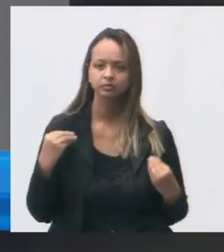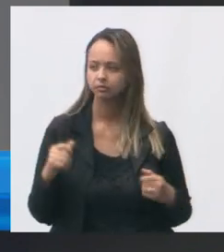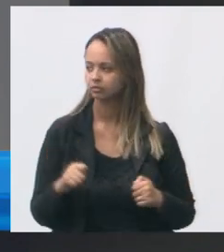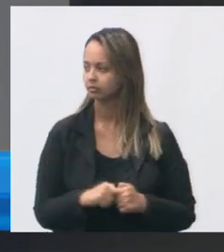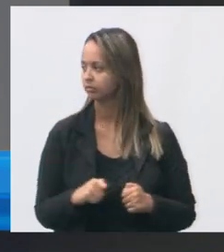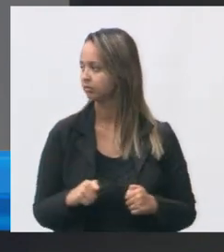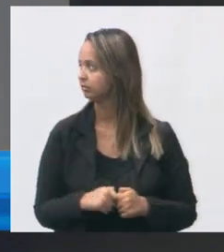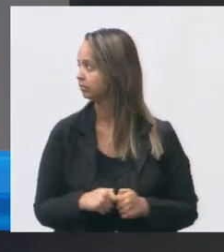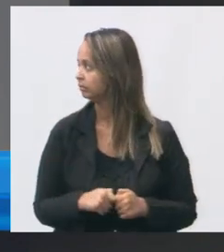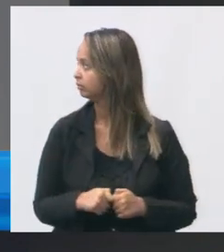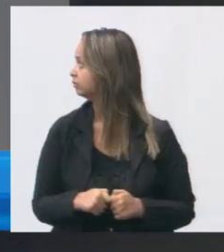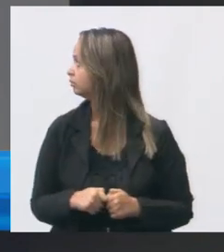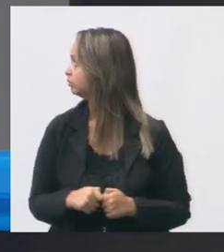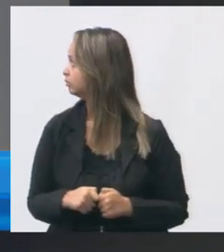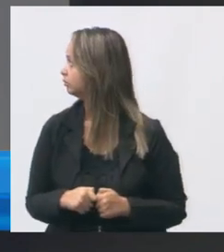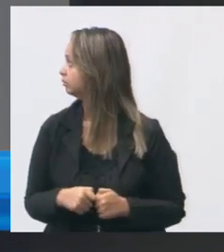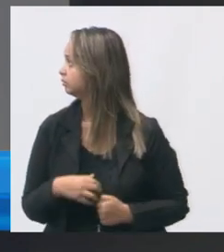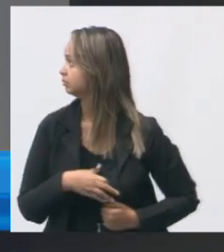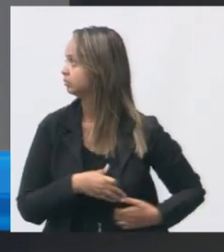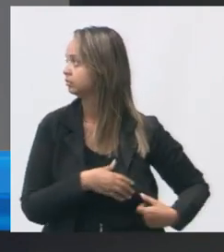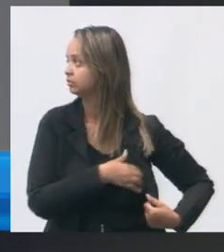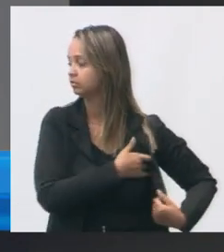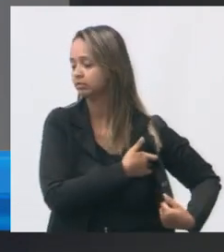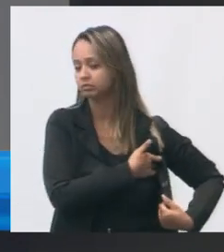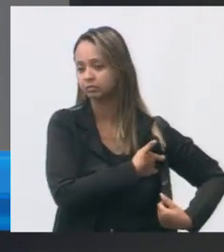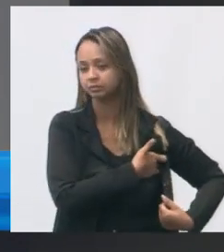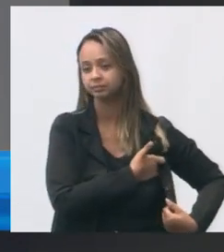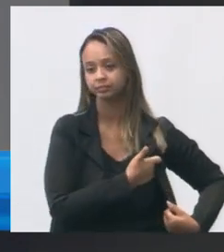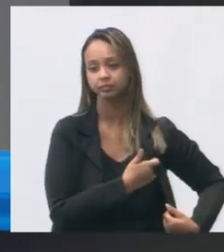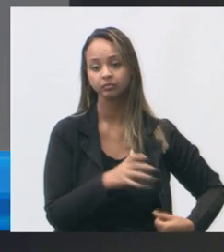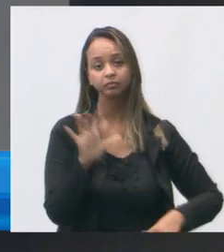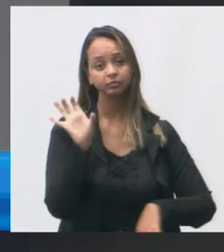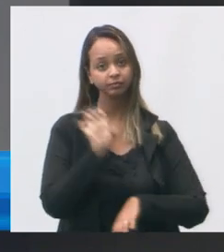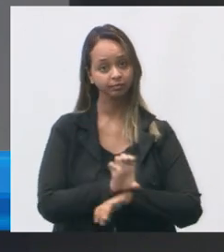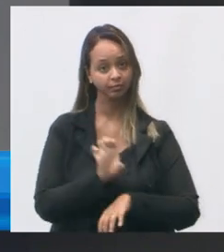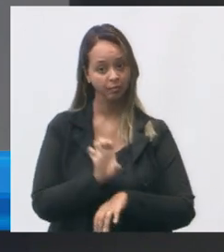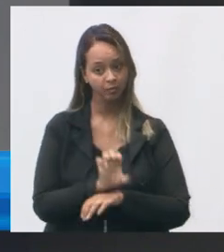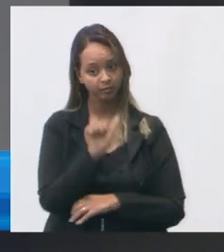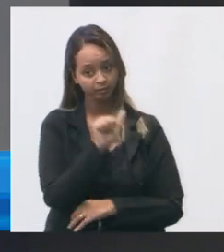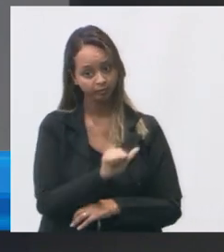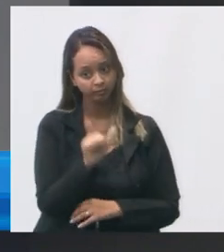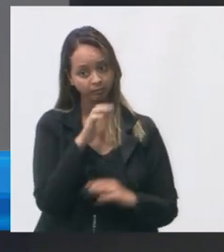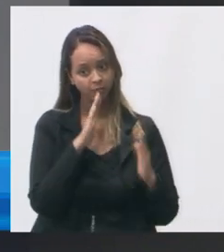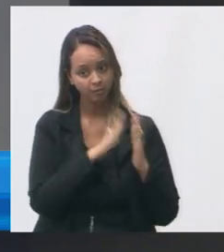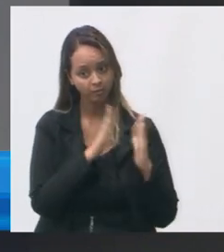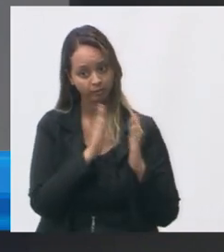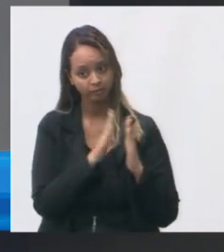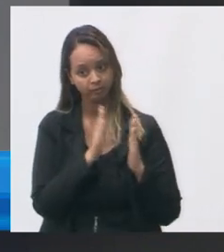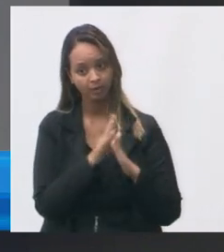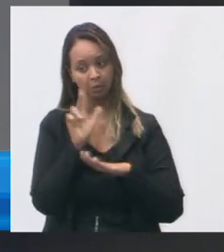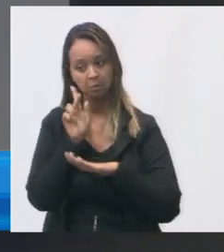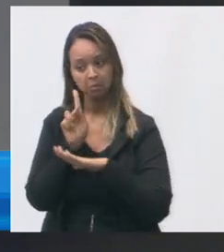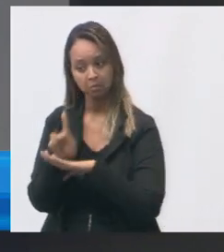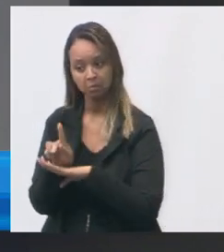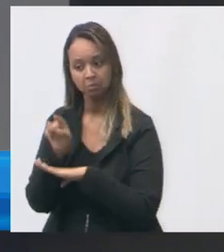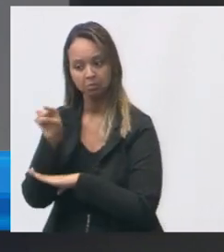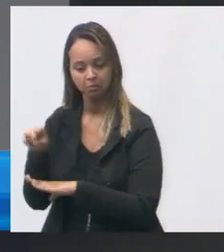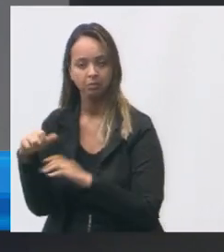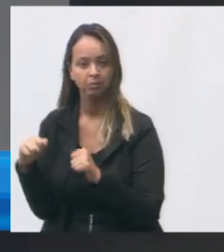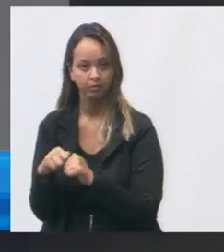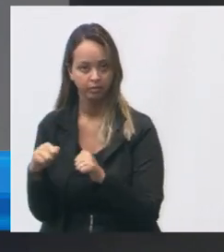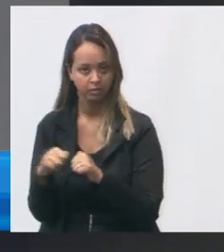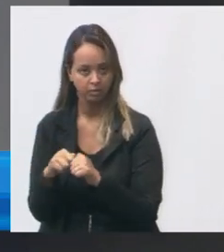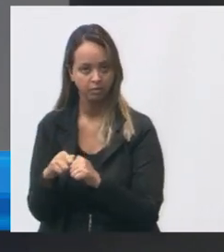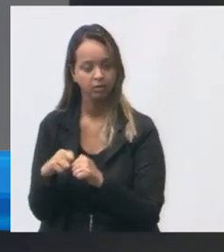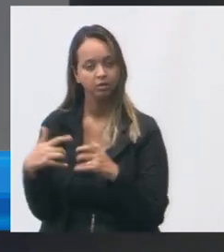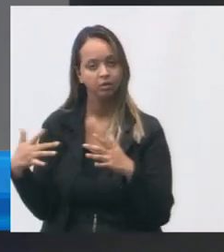fazer era do estado a associação de moradores ficava lá o estado doou para a prefeitura poder fazer unidade unidade